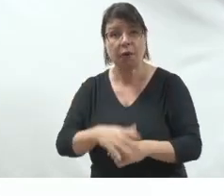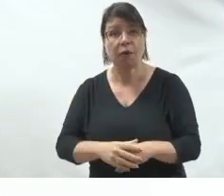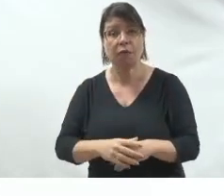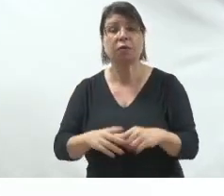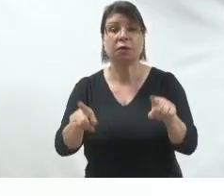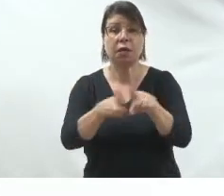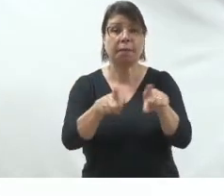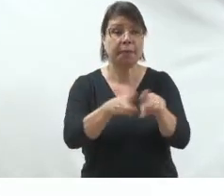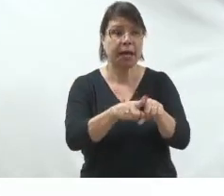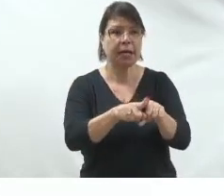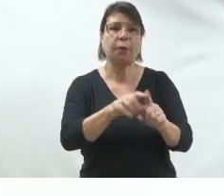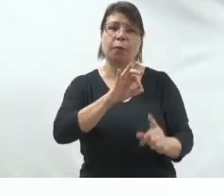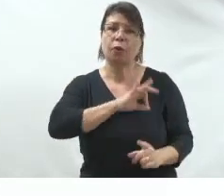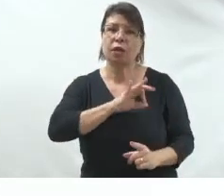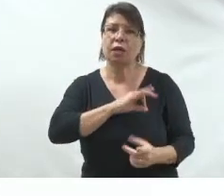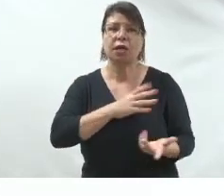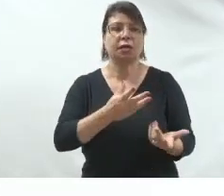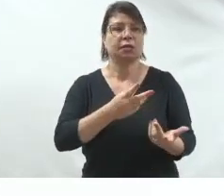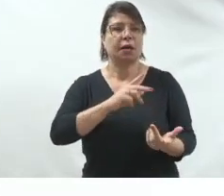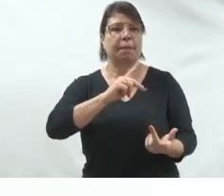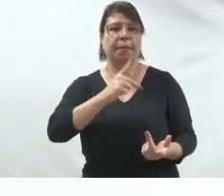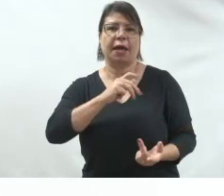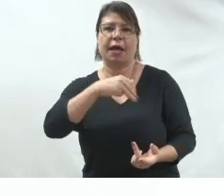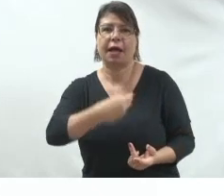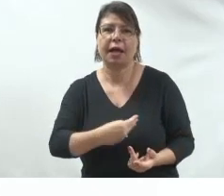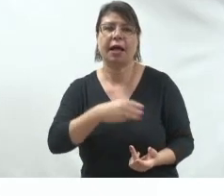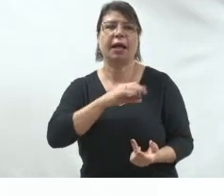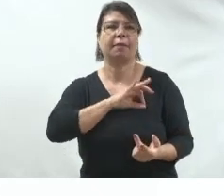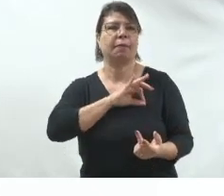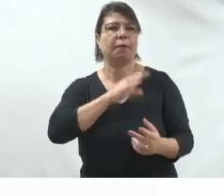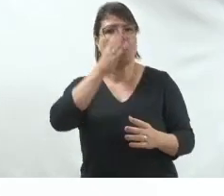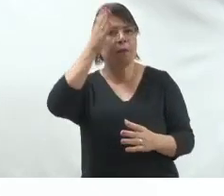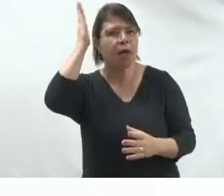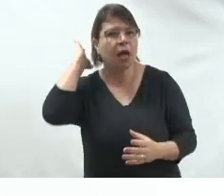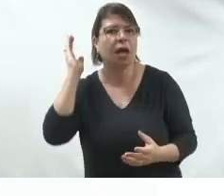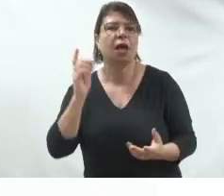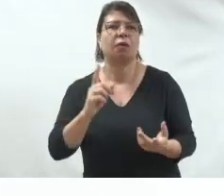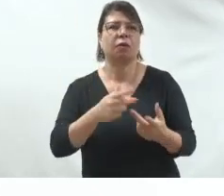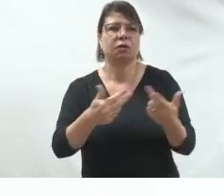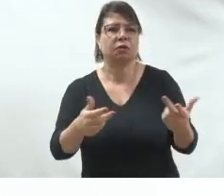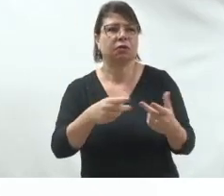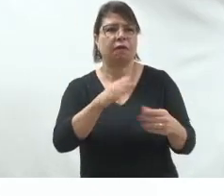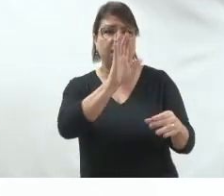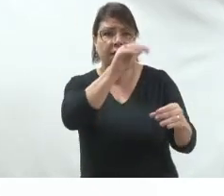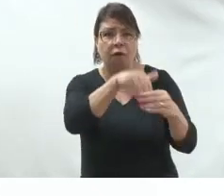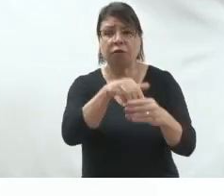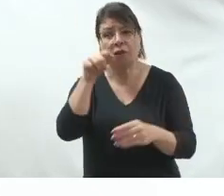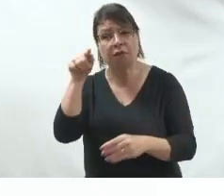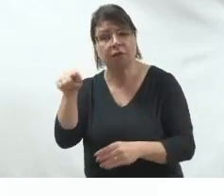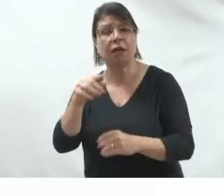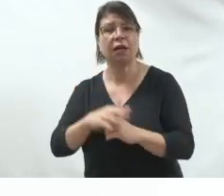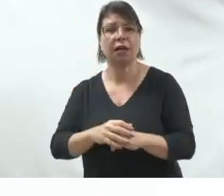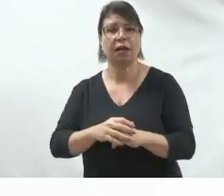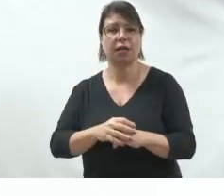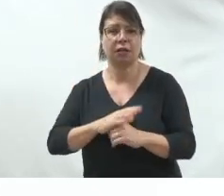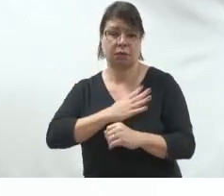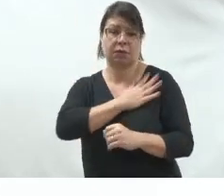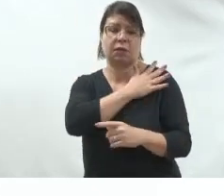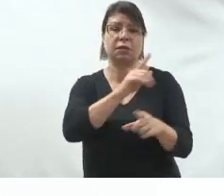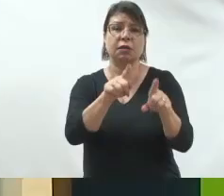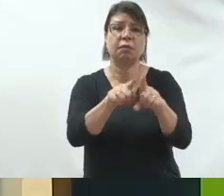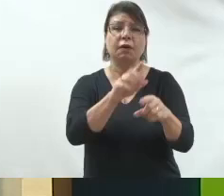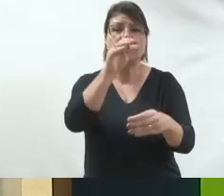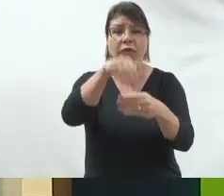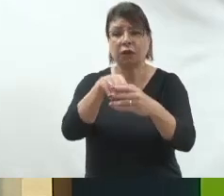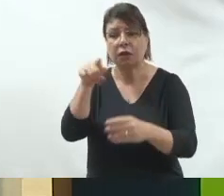que todo PM, todo bombeiro, achar que até mesmo as pessoas do exército, Mariana, não vão votar você porque